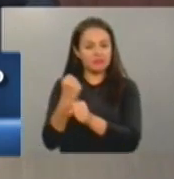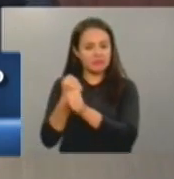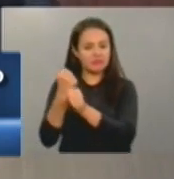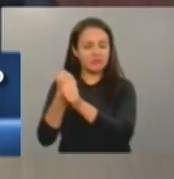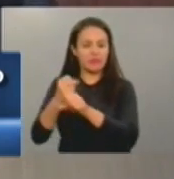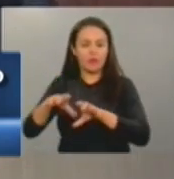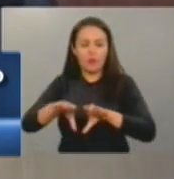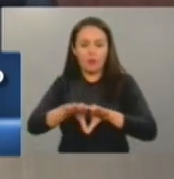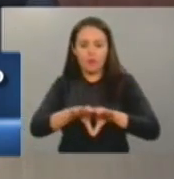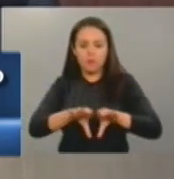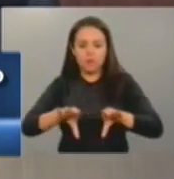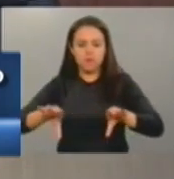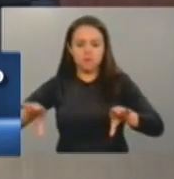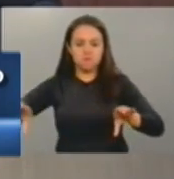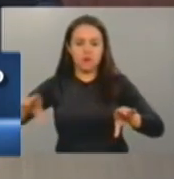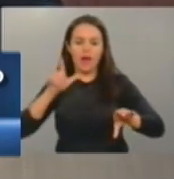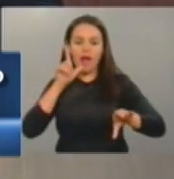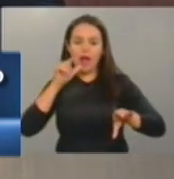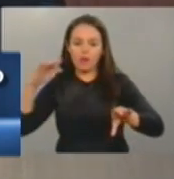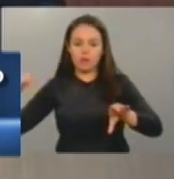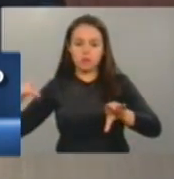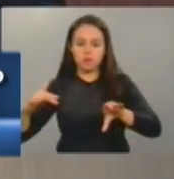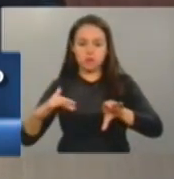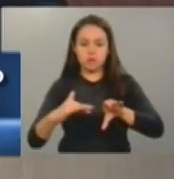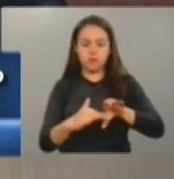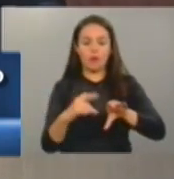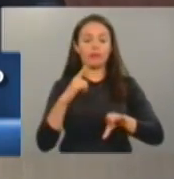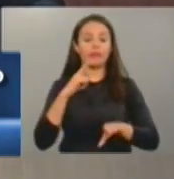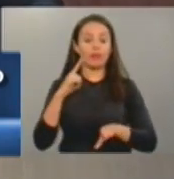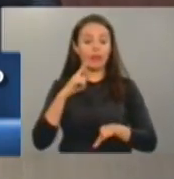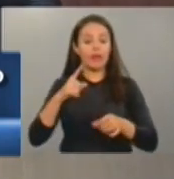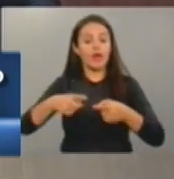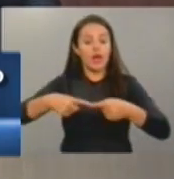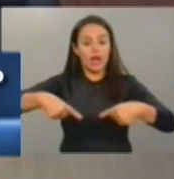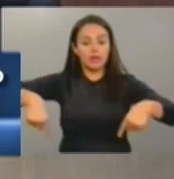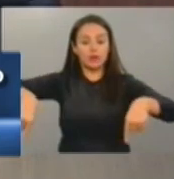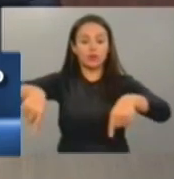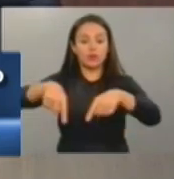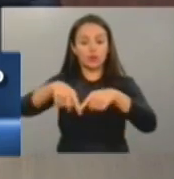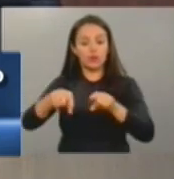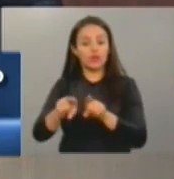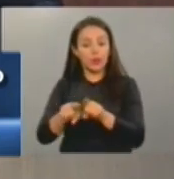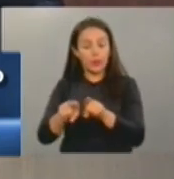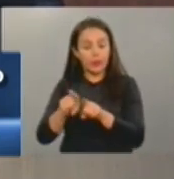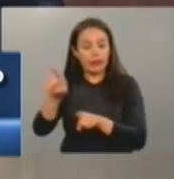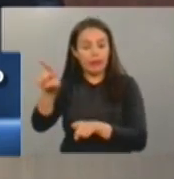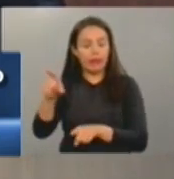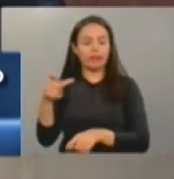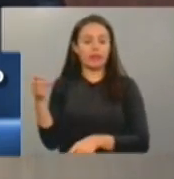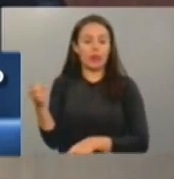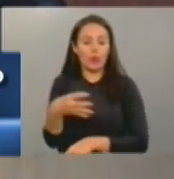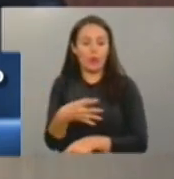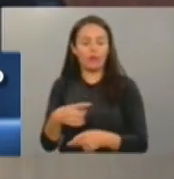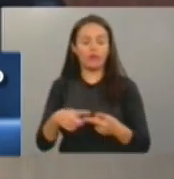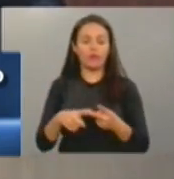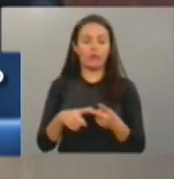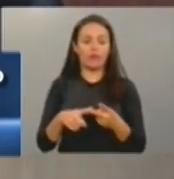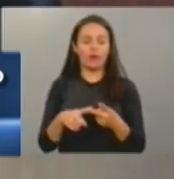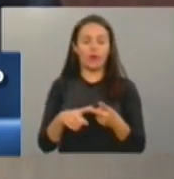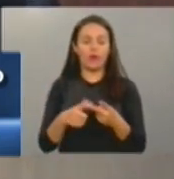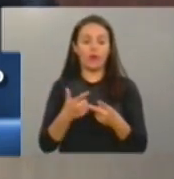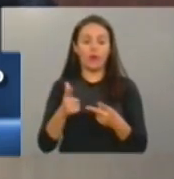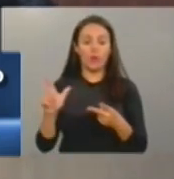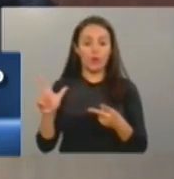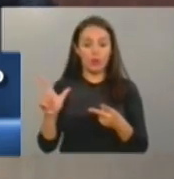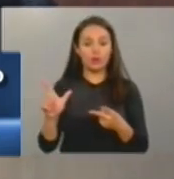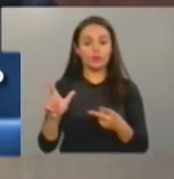açude Pedras Brancas, em Banabuiú, para a sede de Kixeramubim. Está sendo construída atualmente também uma adutora que resolverá